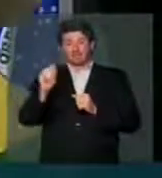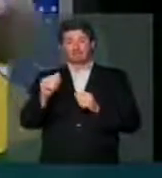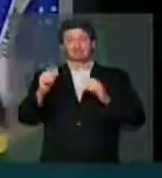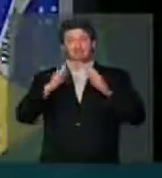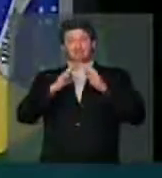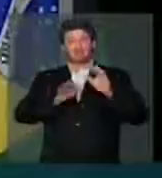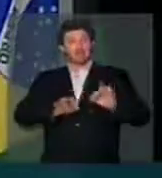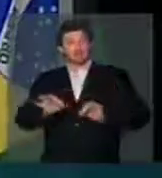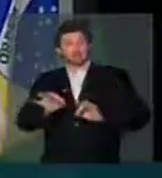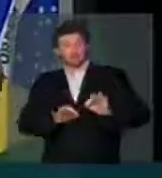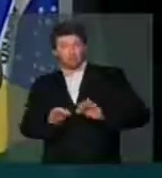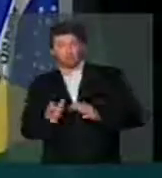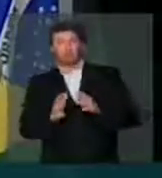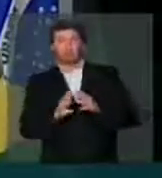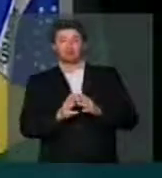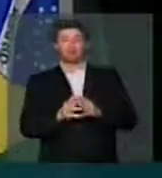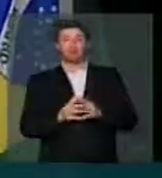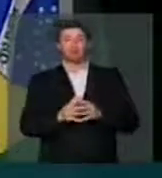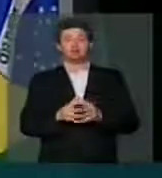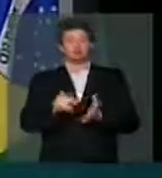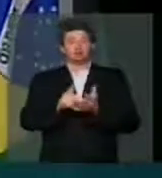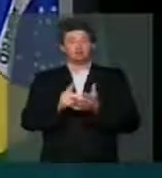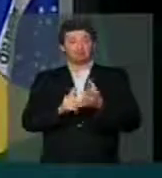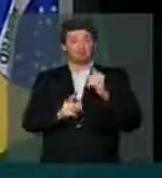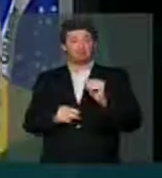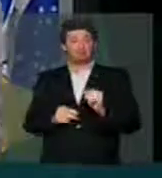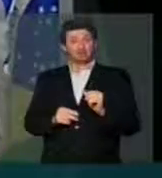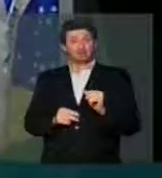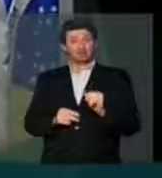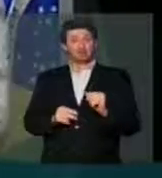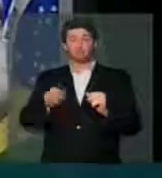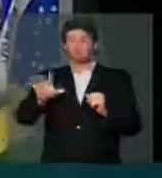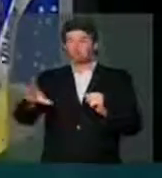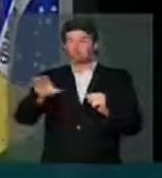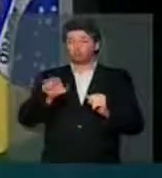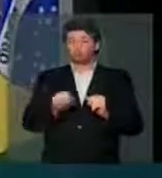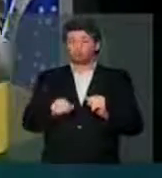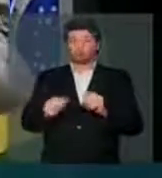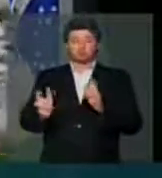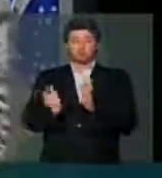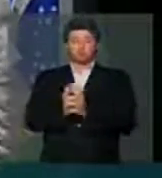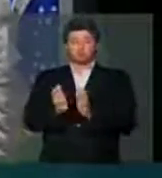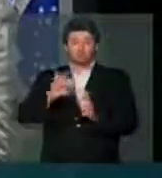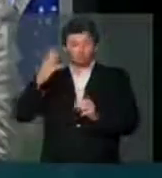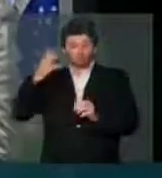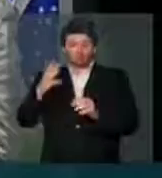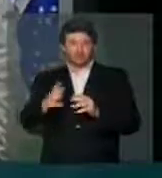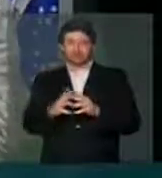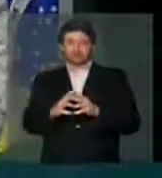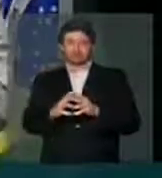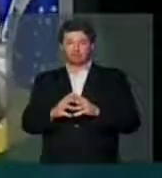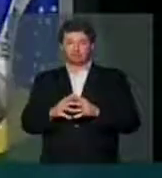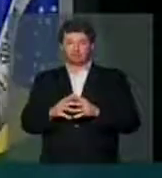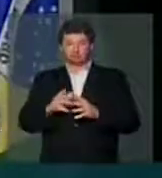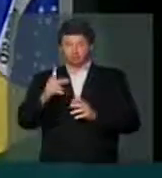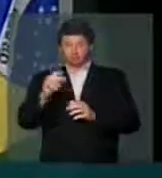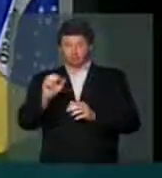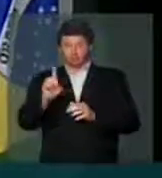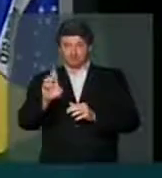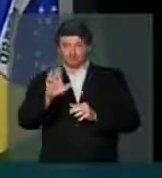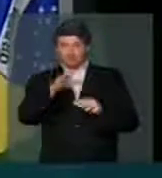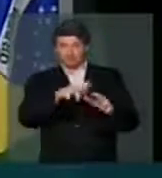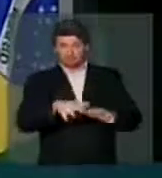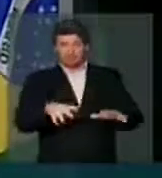arrumada quanto é verdade que foi buscar no partido dos tucanos